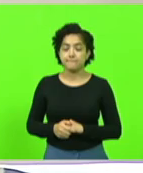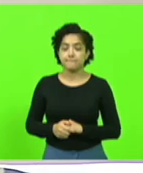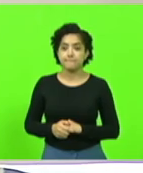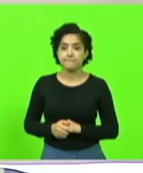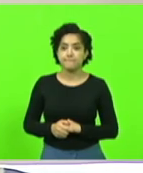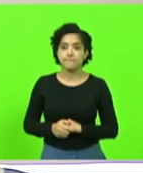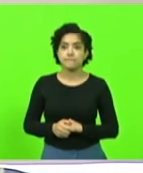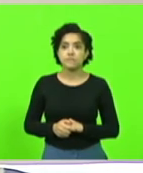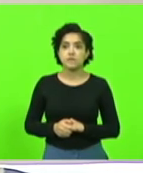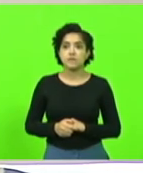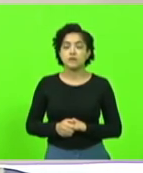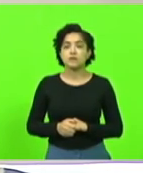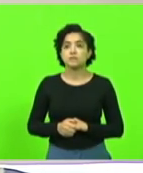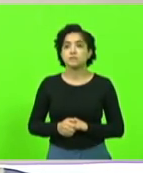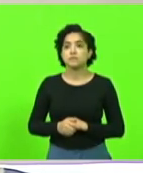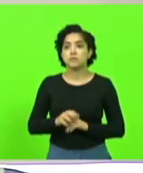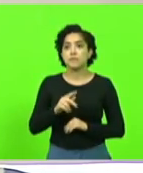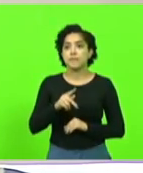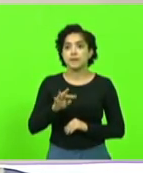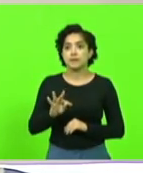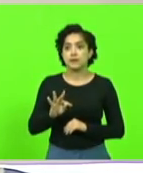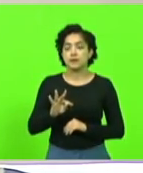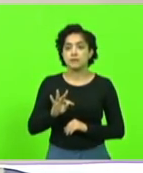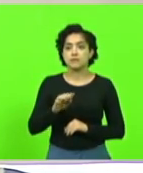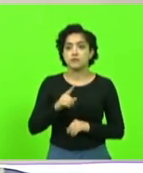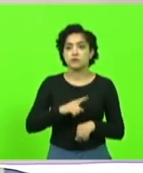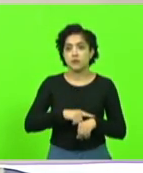Partido dos Trabalhadores, por 6 minutos.